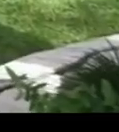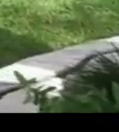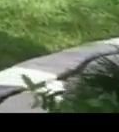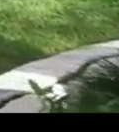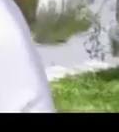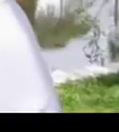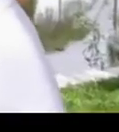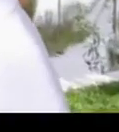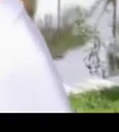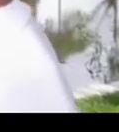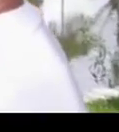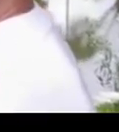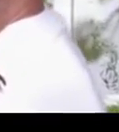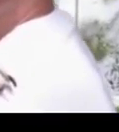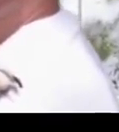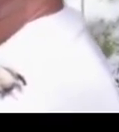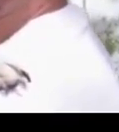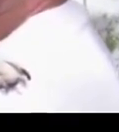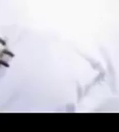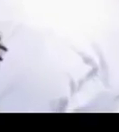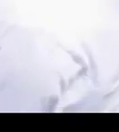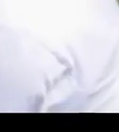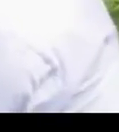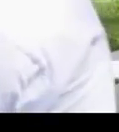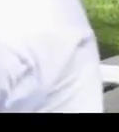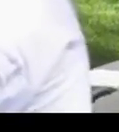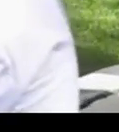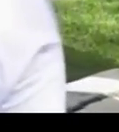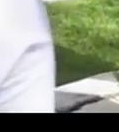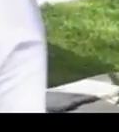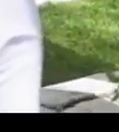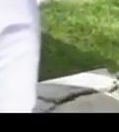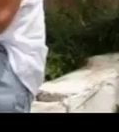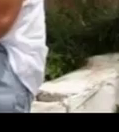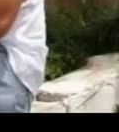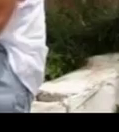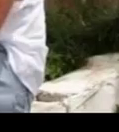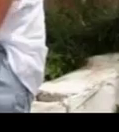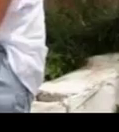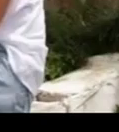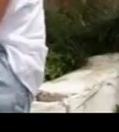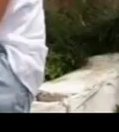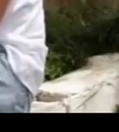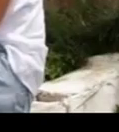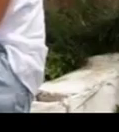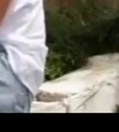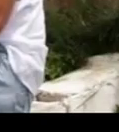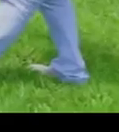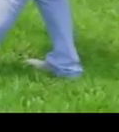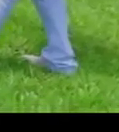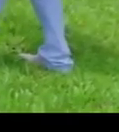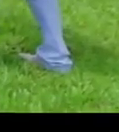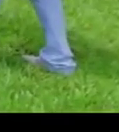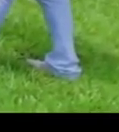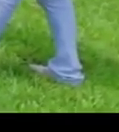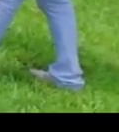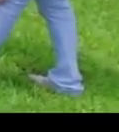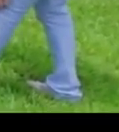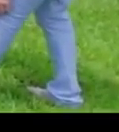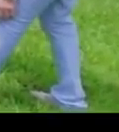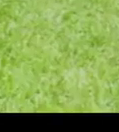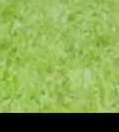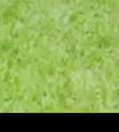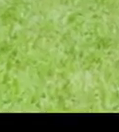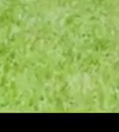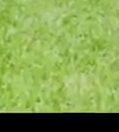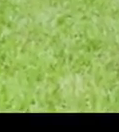o cheiro e a demarcação com urina em todos os lugares da casa, previne tumores de próstata, consequentemente, hérnias. Também evita que